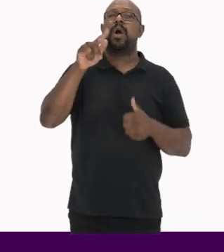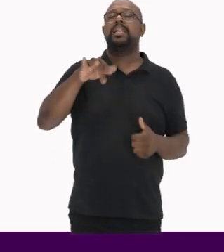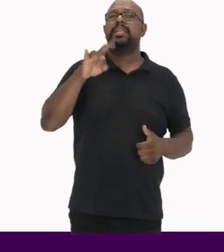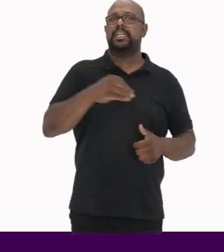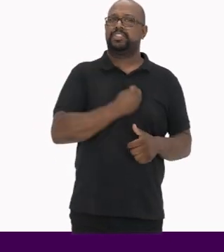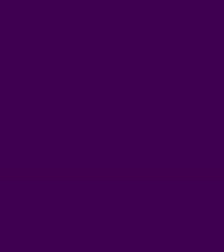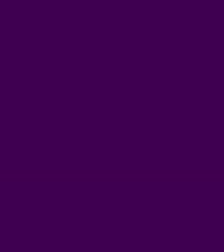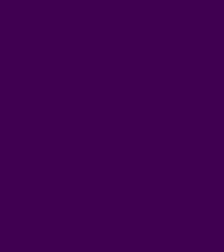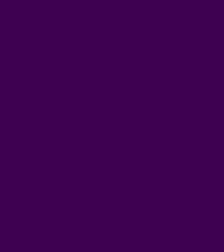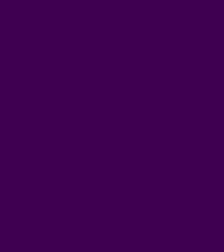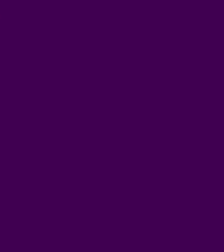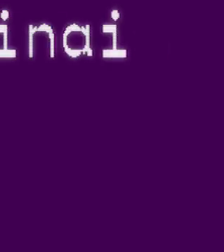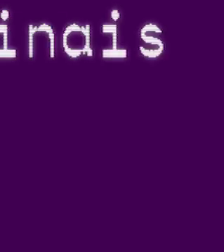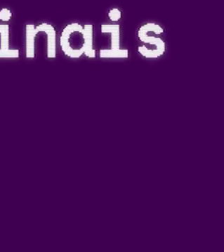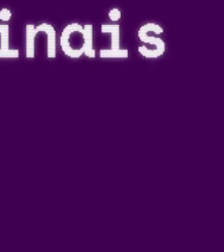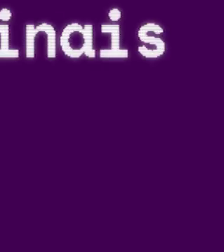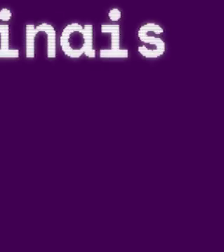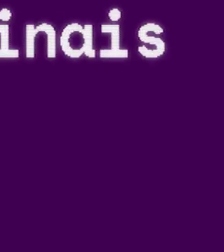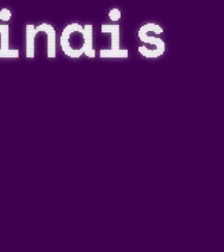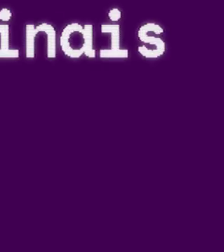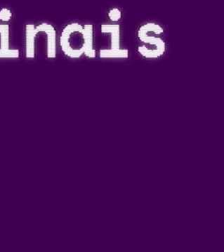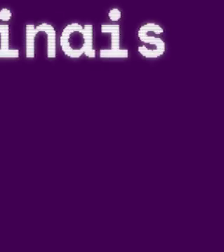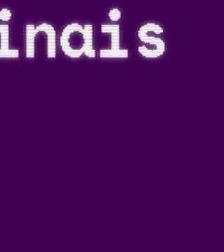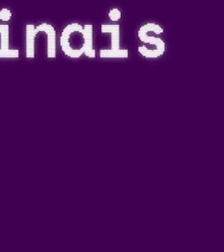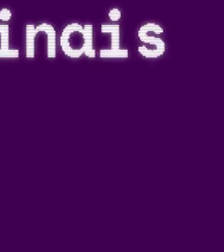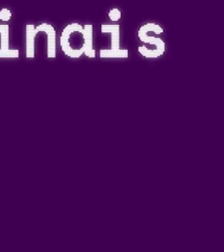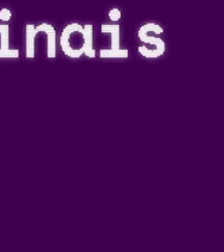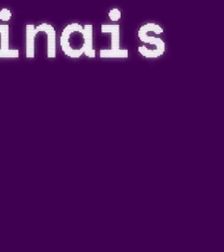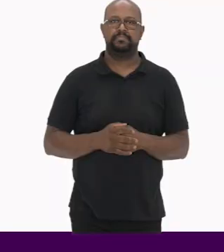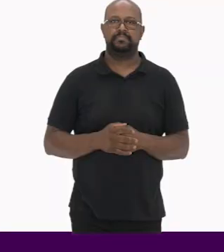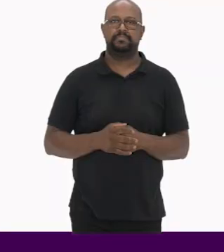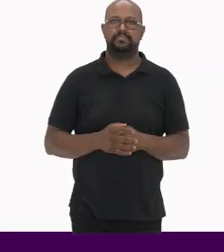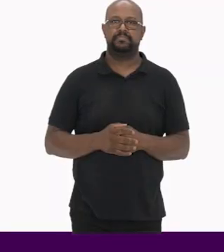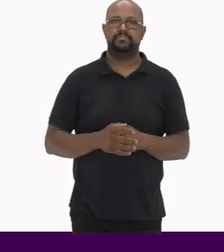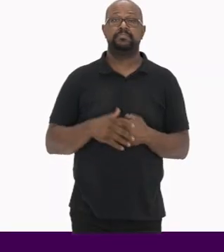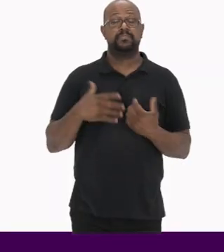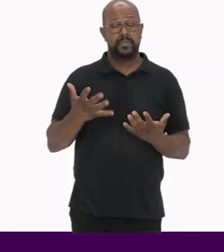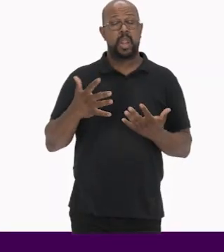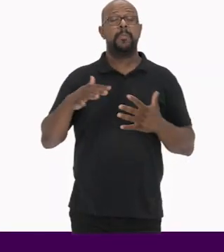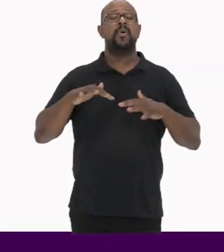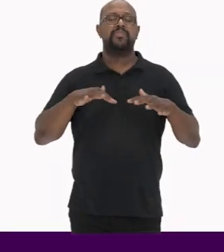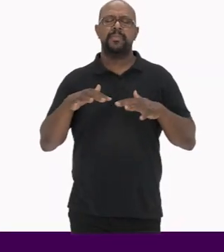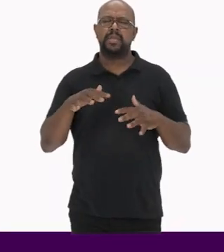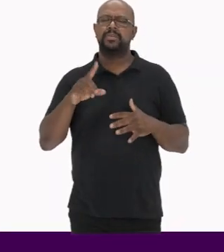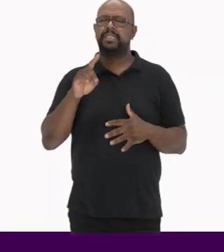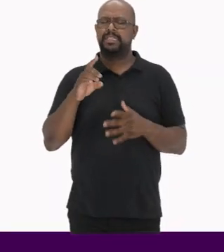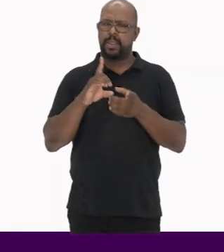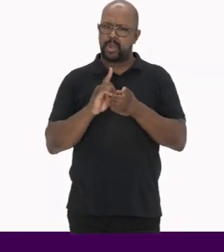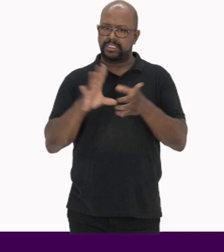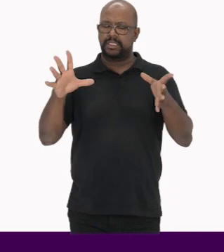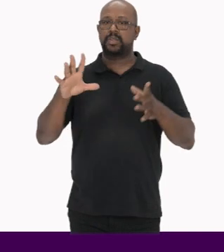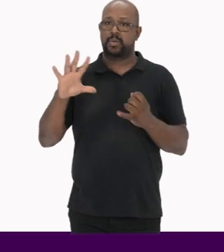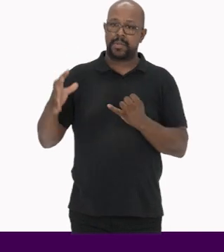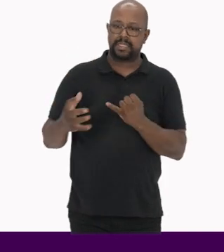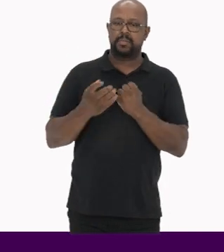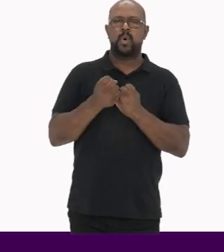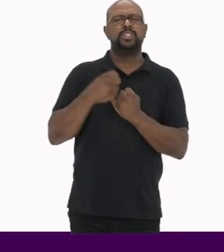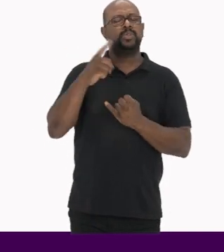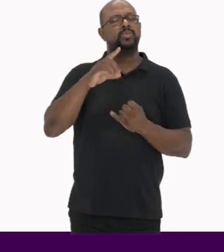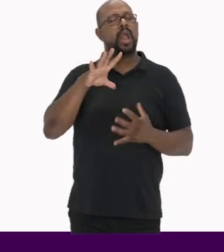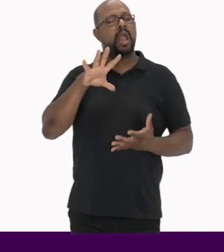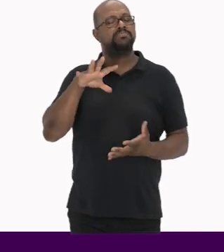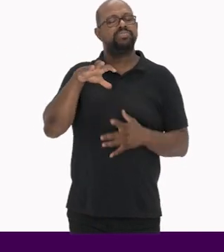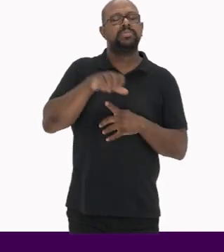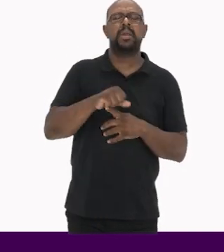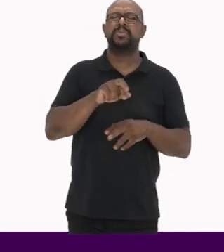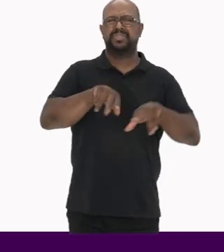qualidade de vida Texto considerações finais Fruto do movimento de democratização do patrimônio E de sua